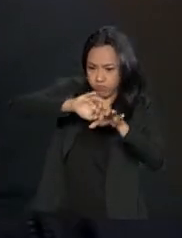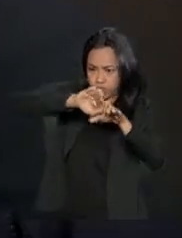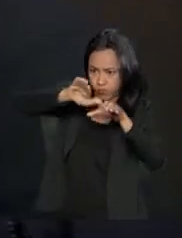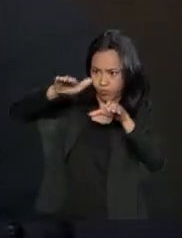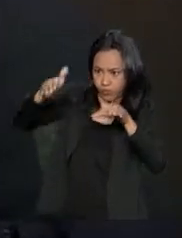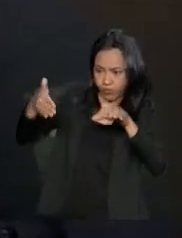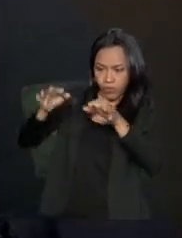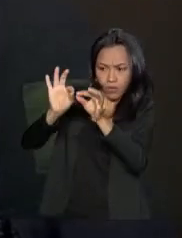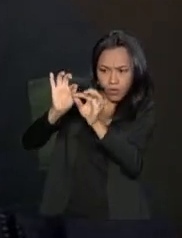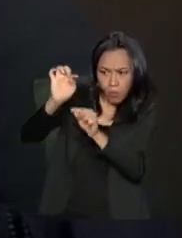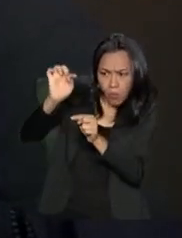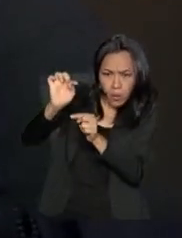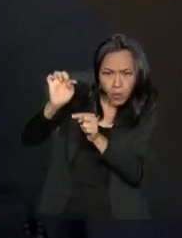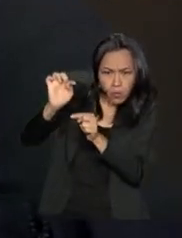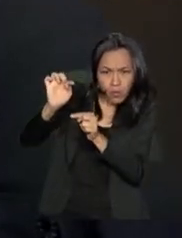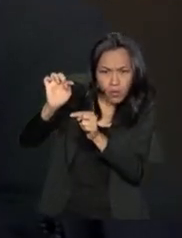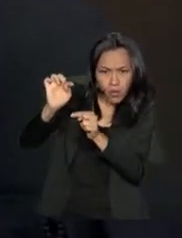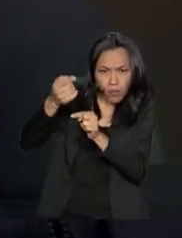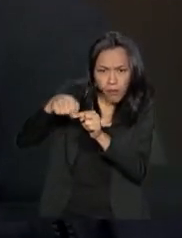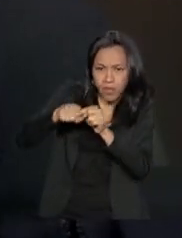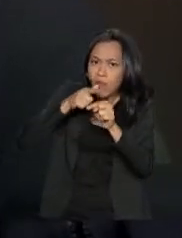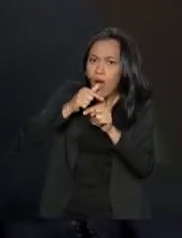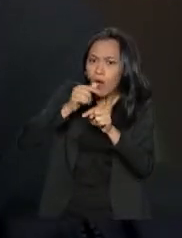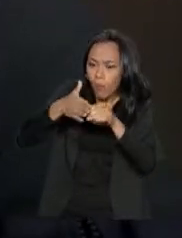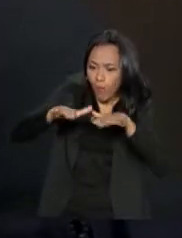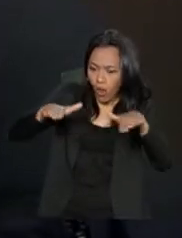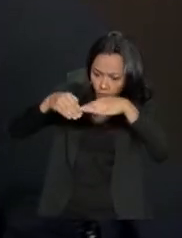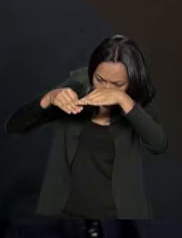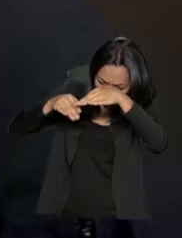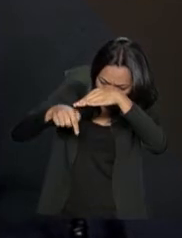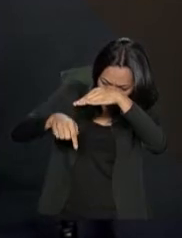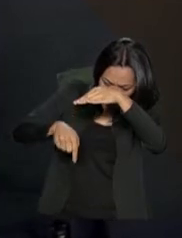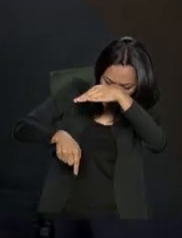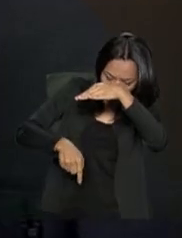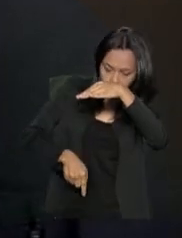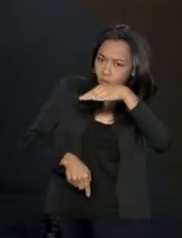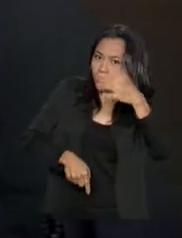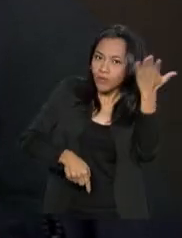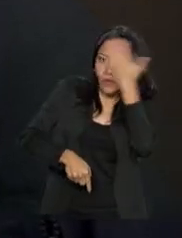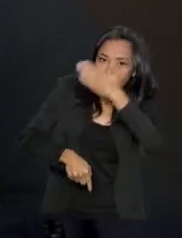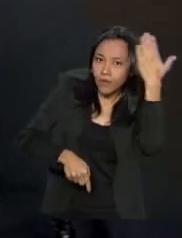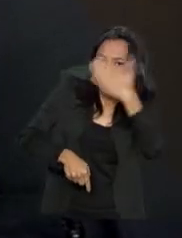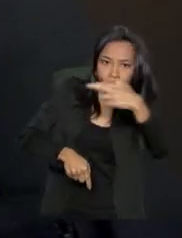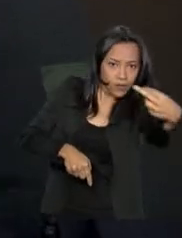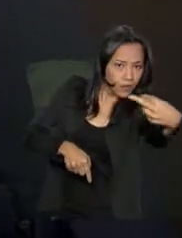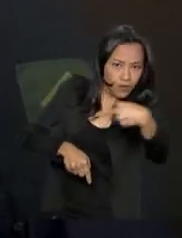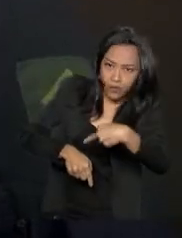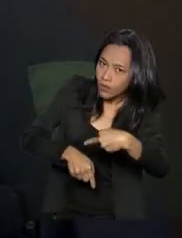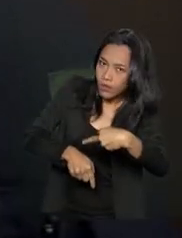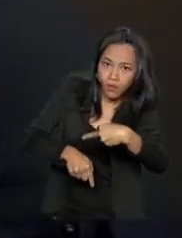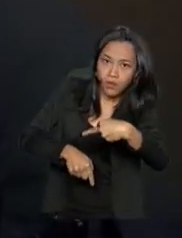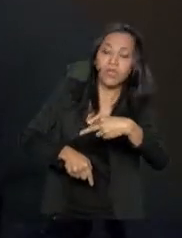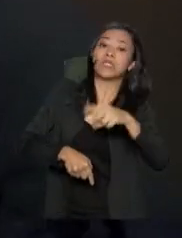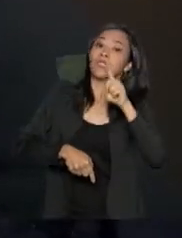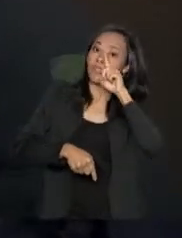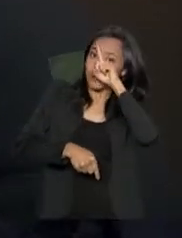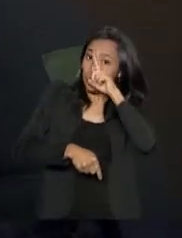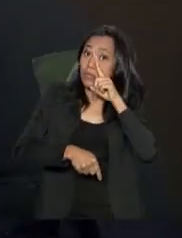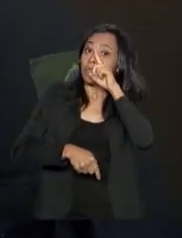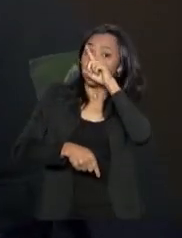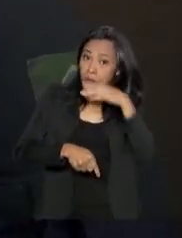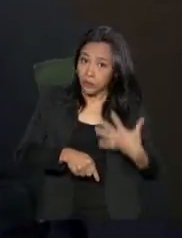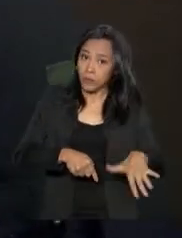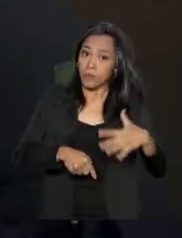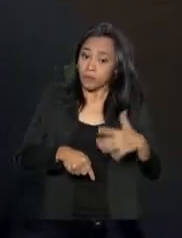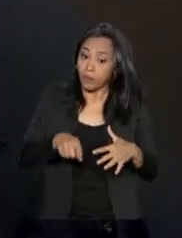um sétimo do tamanho dele. Então, há um rigor muito grande nessa navegação. Além do mais, há gelos que